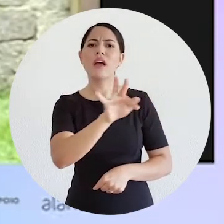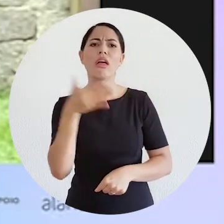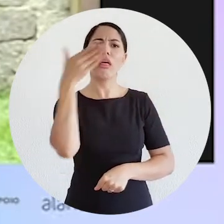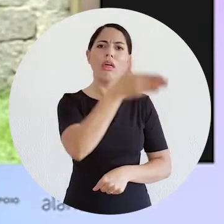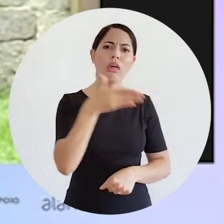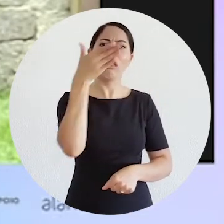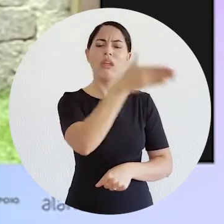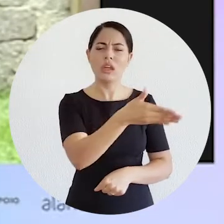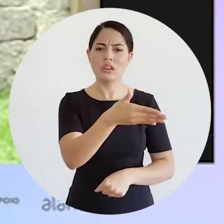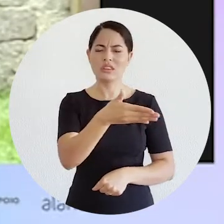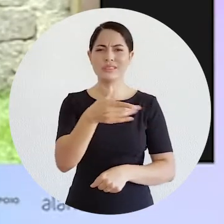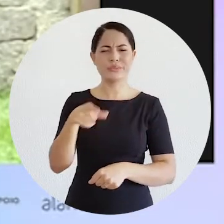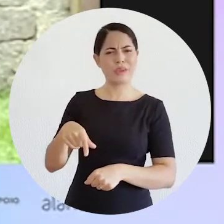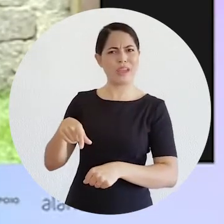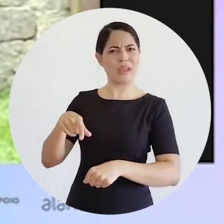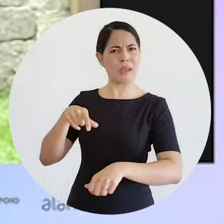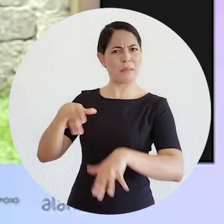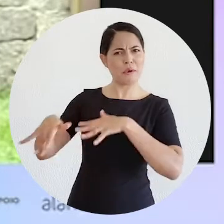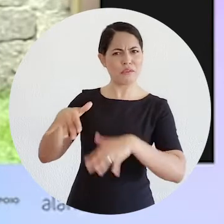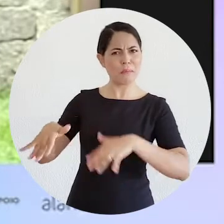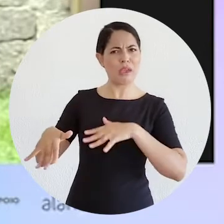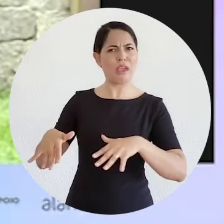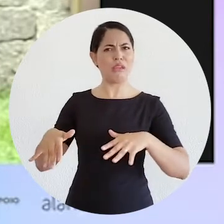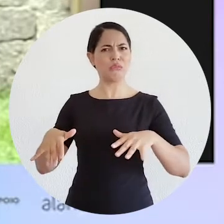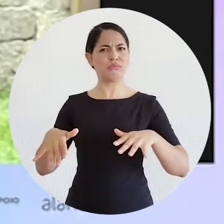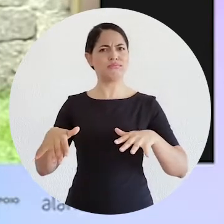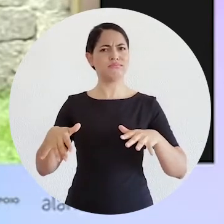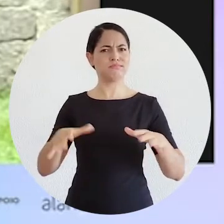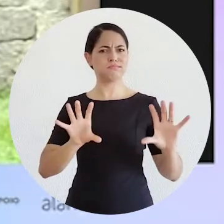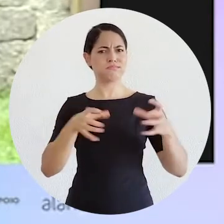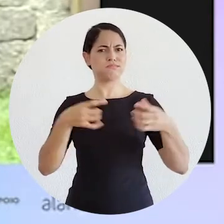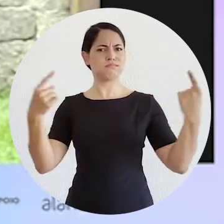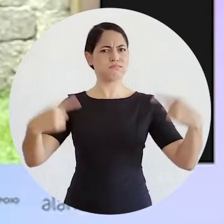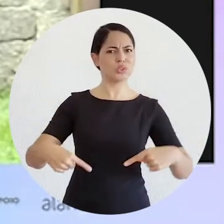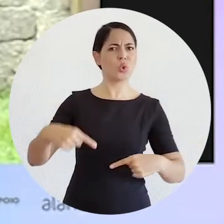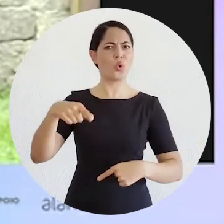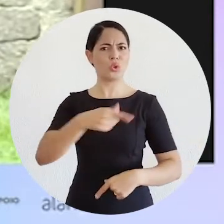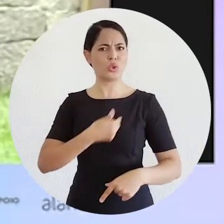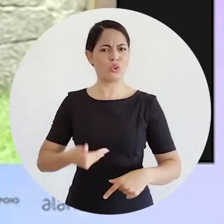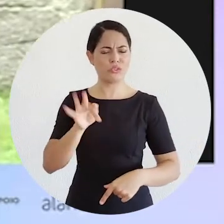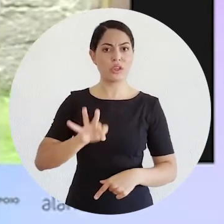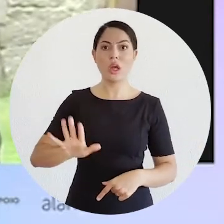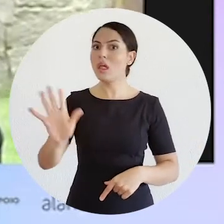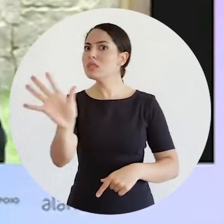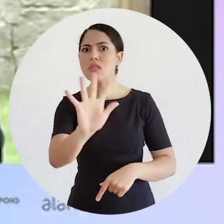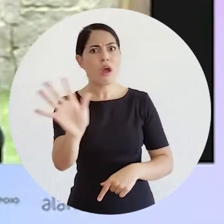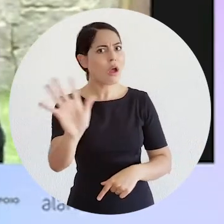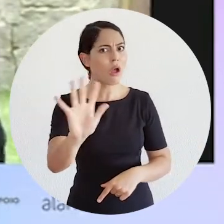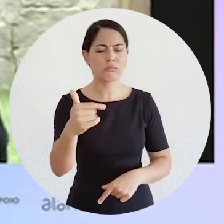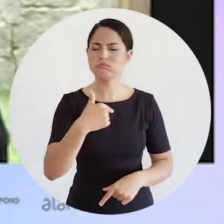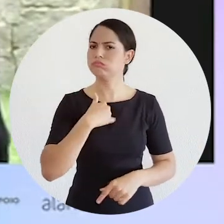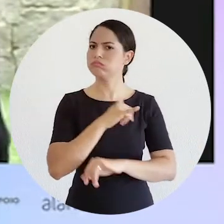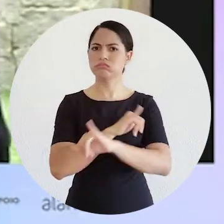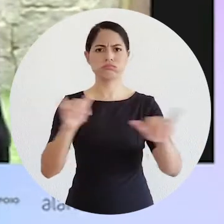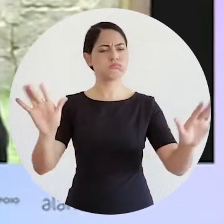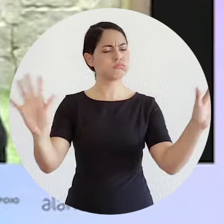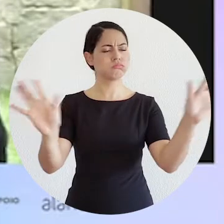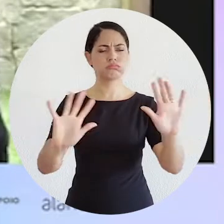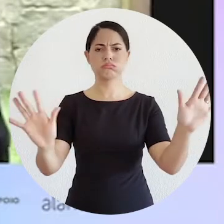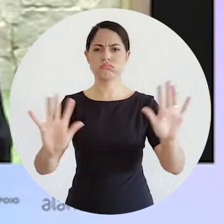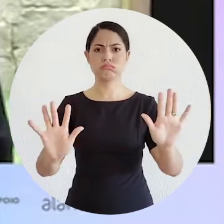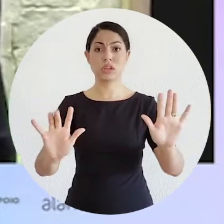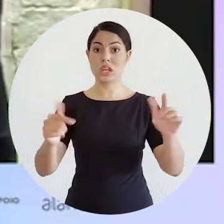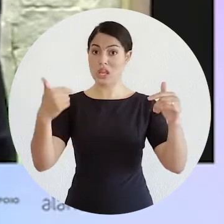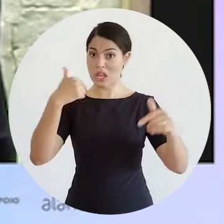se isso não seria uma militância de oposição ao governo federal, eu digo de forma alguma.